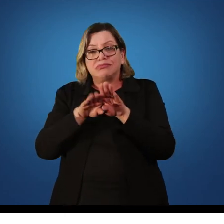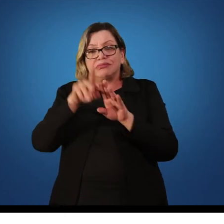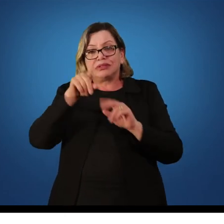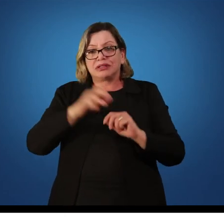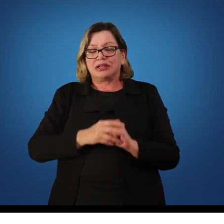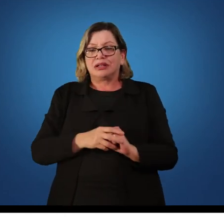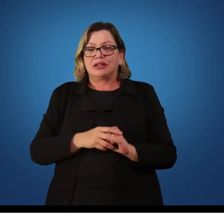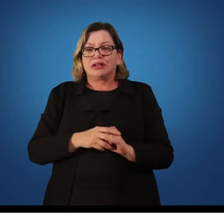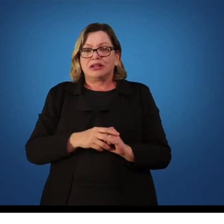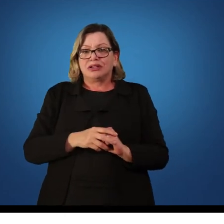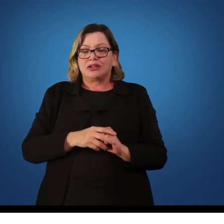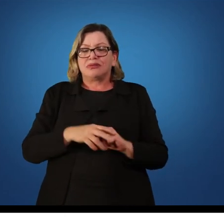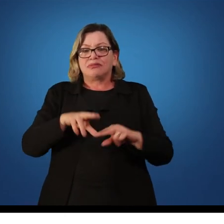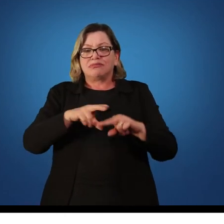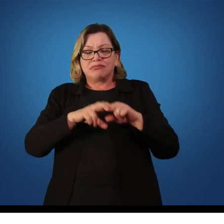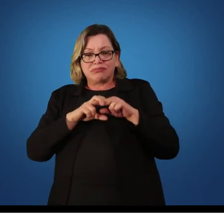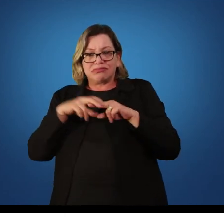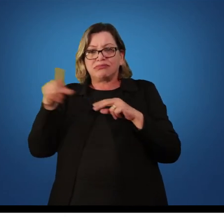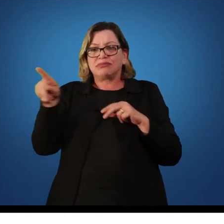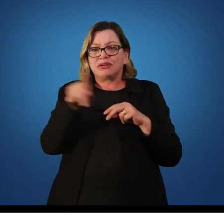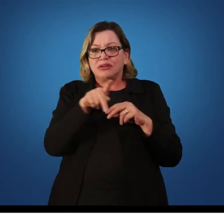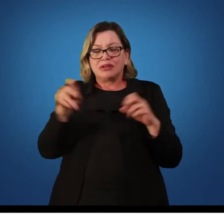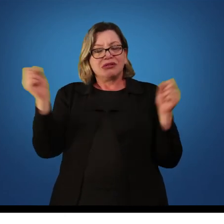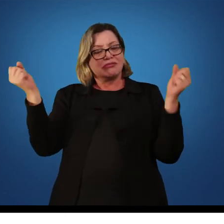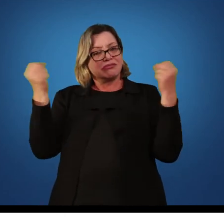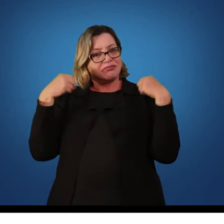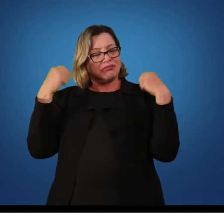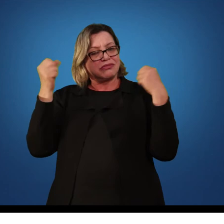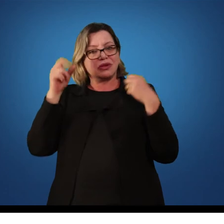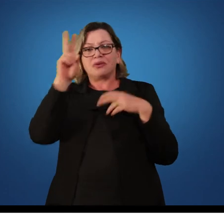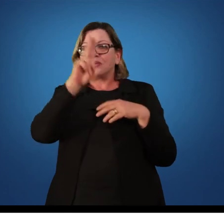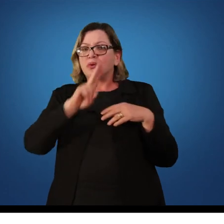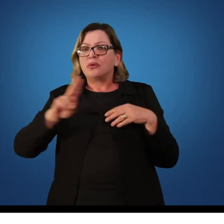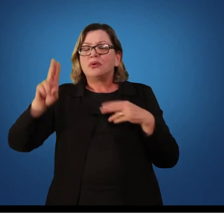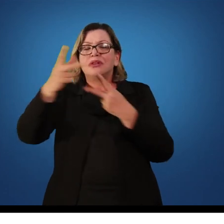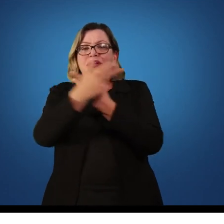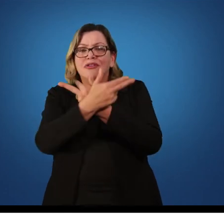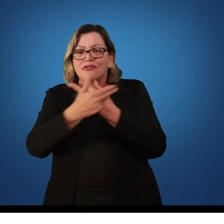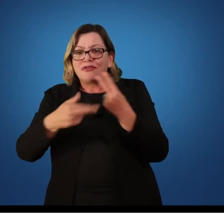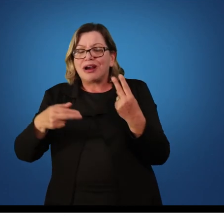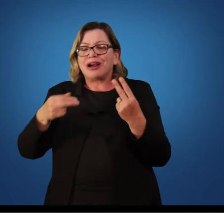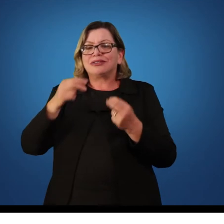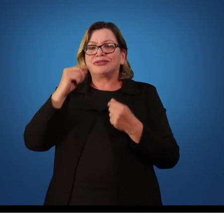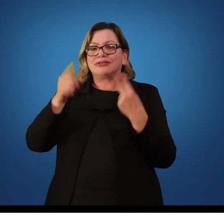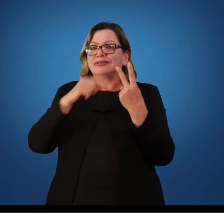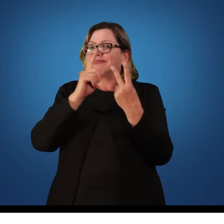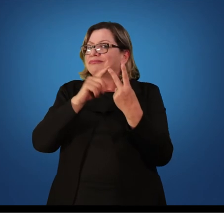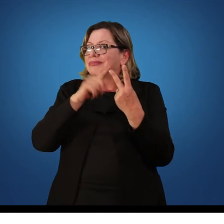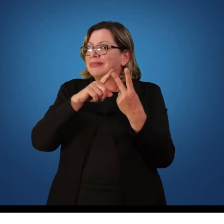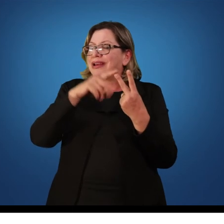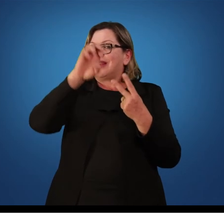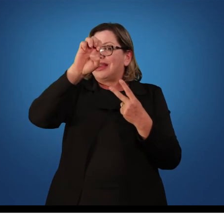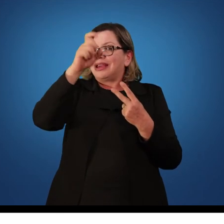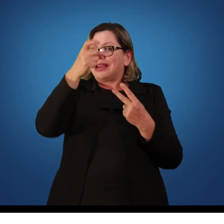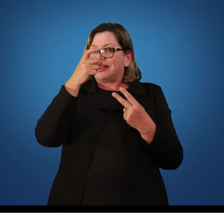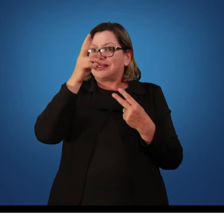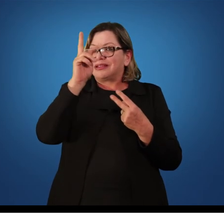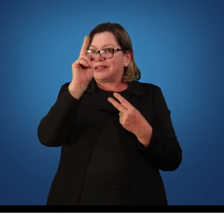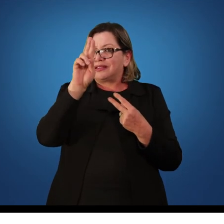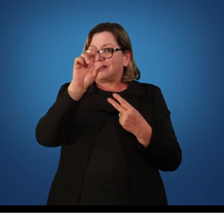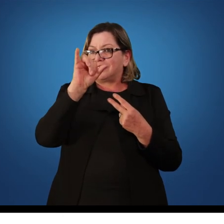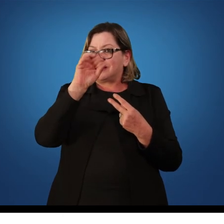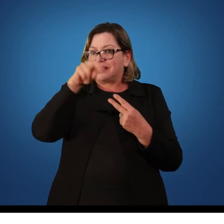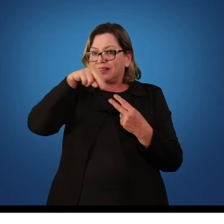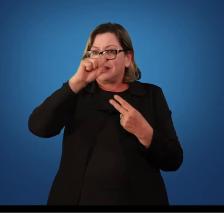Então, os professores de educação física, eles utilizam vários tipos de feedback aumentado e com frequências